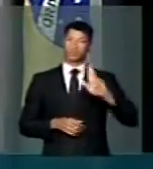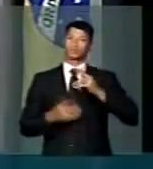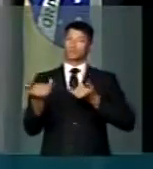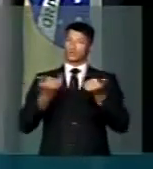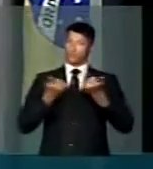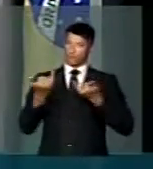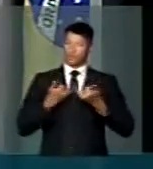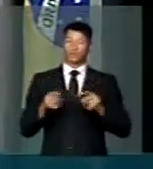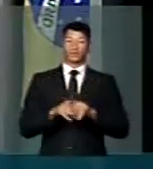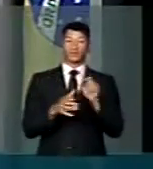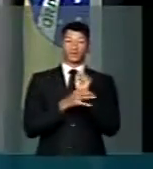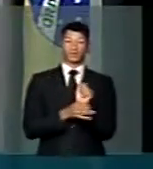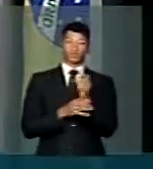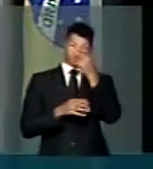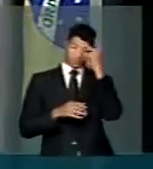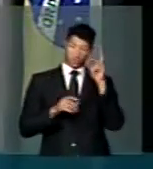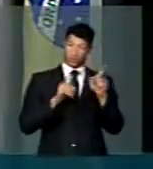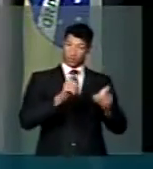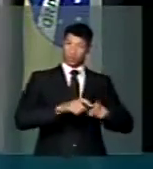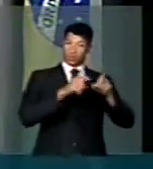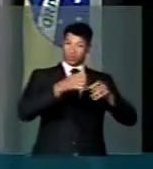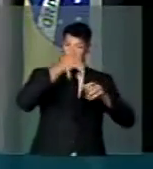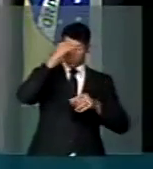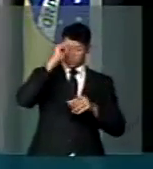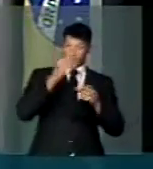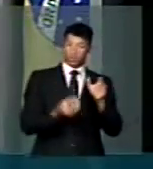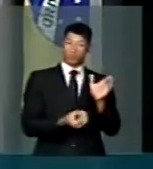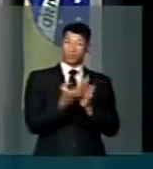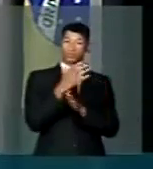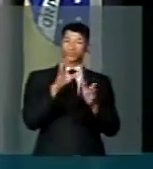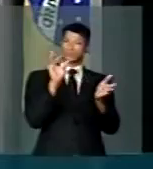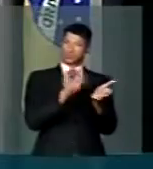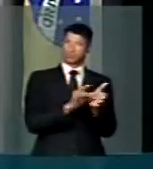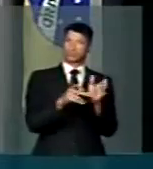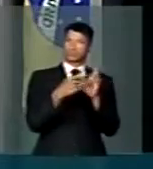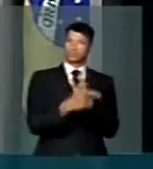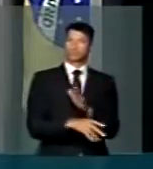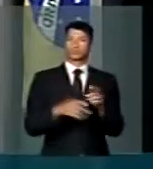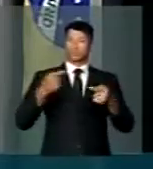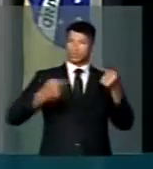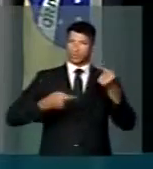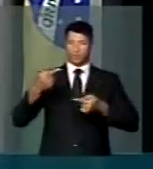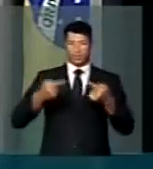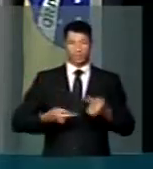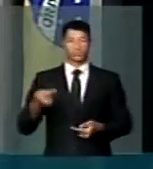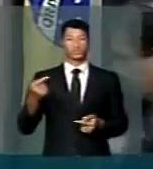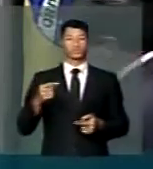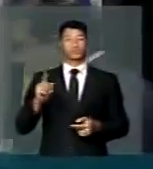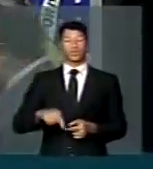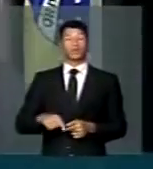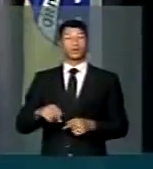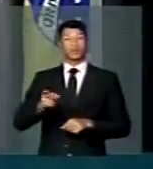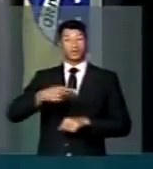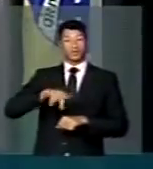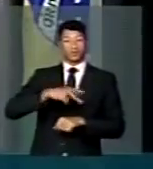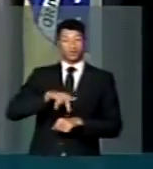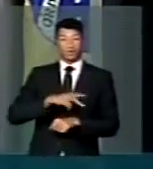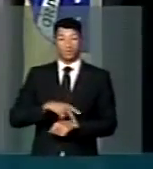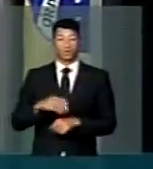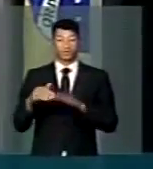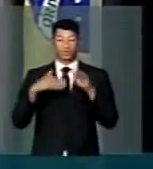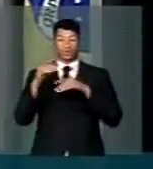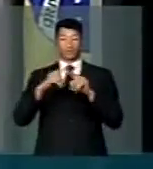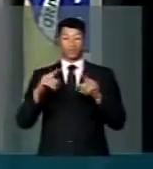informado e garantir o produtor brasileiro de produzir com eficiência, de ser competitivo. É esse o país para